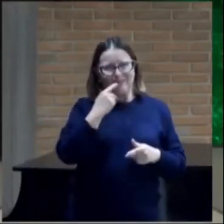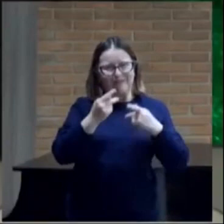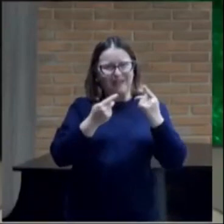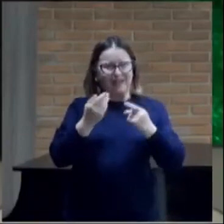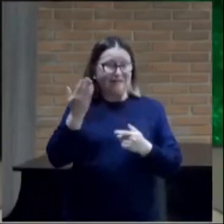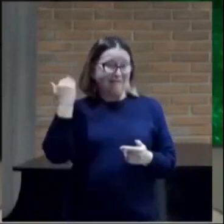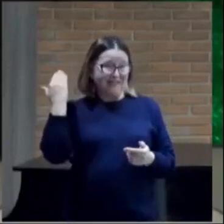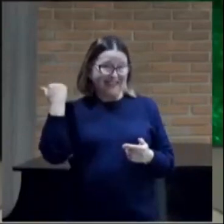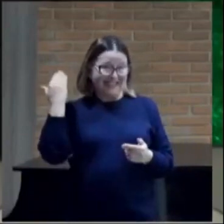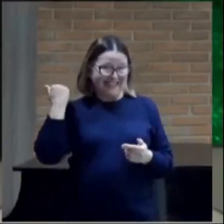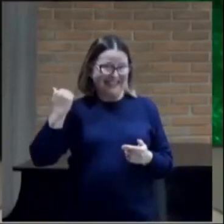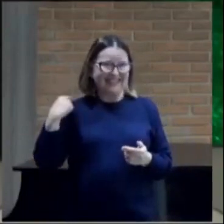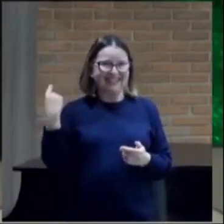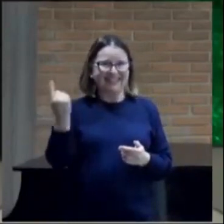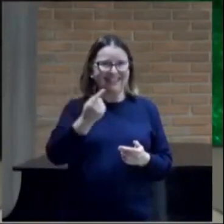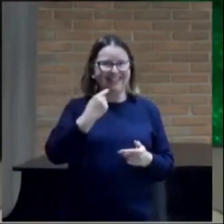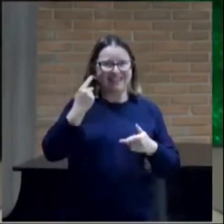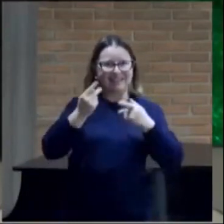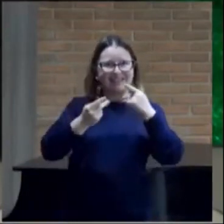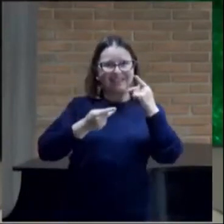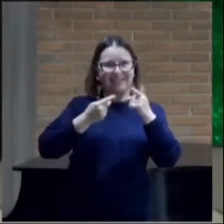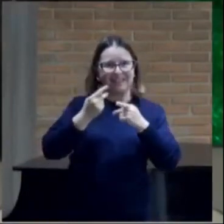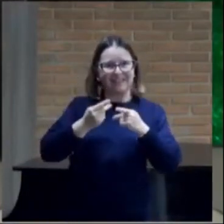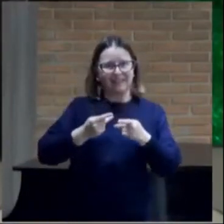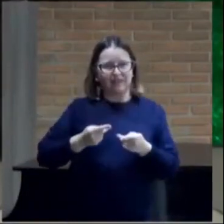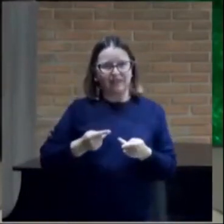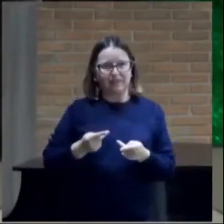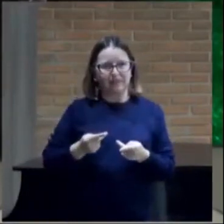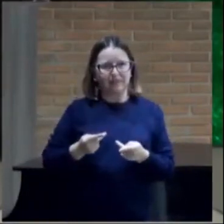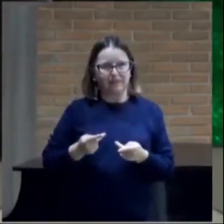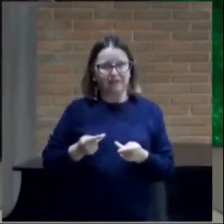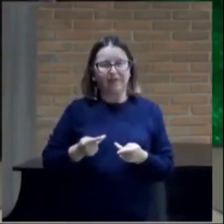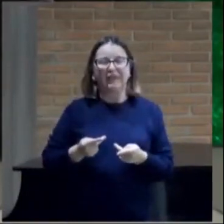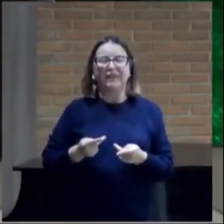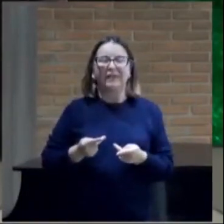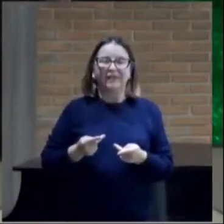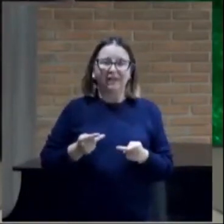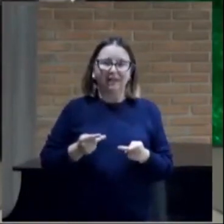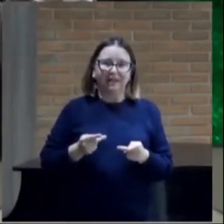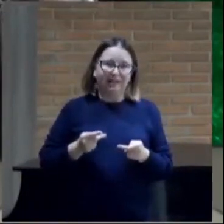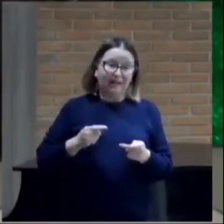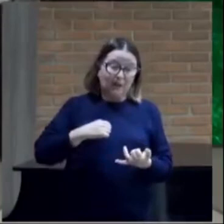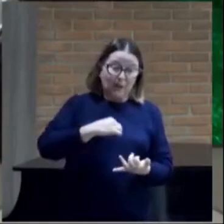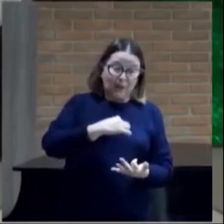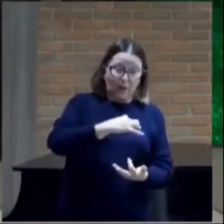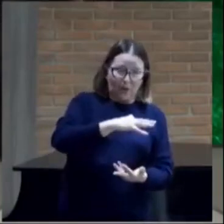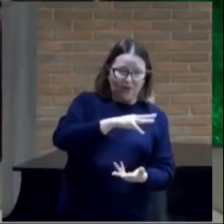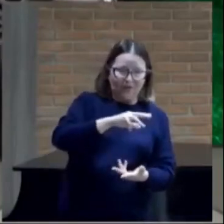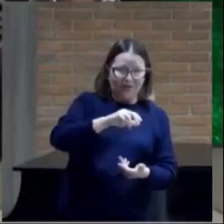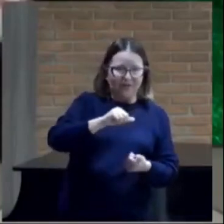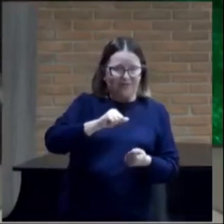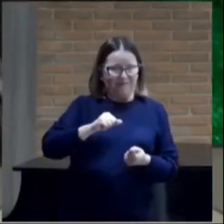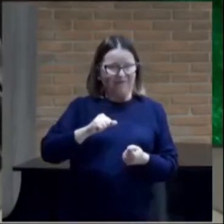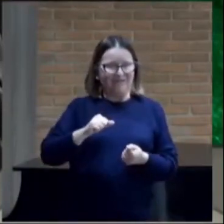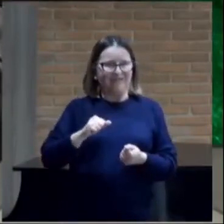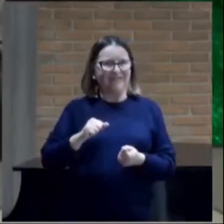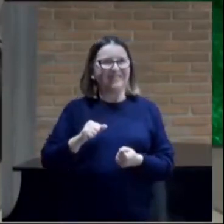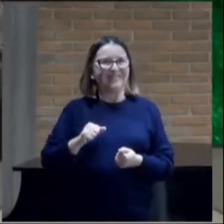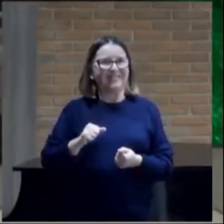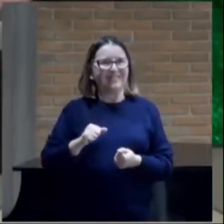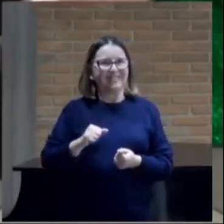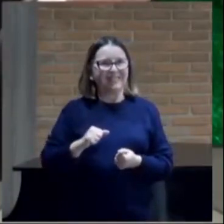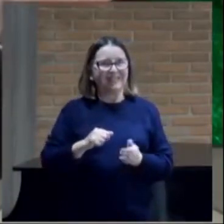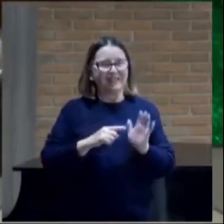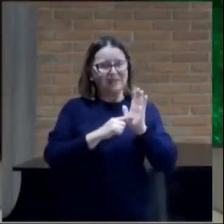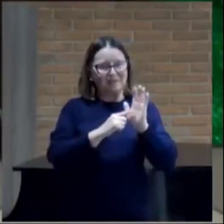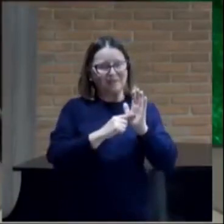nós falamos sobre os vários mundos que o Evangelho de João fala. Eram